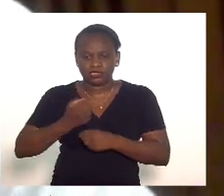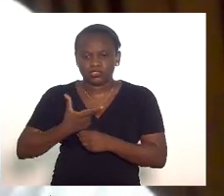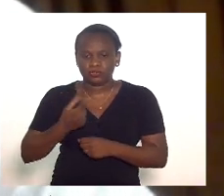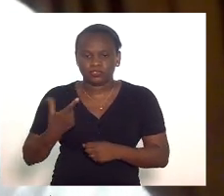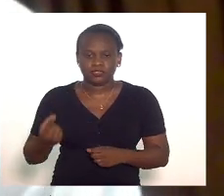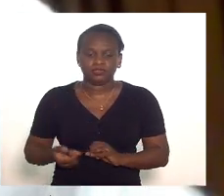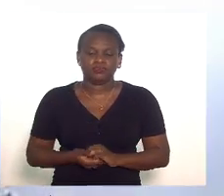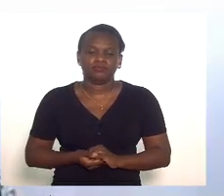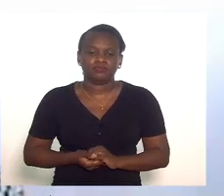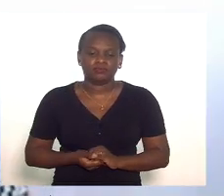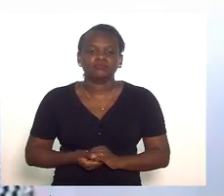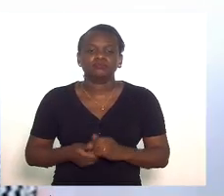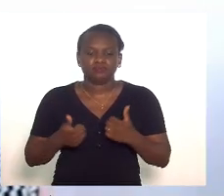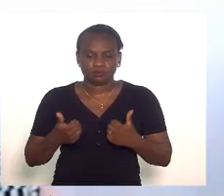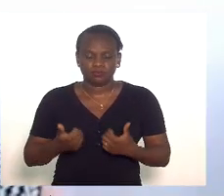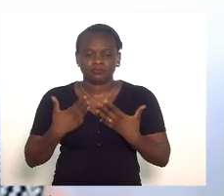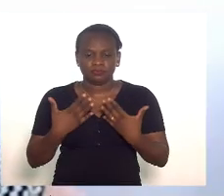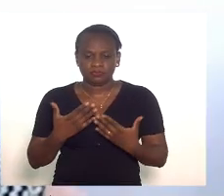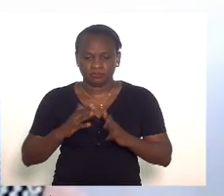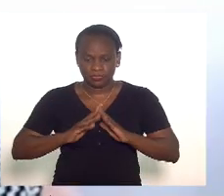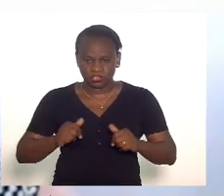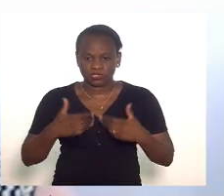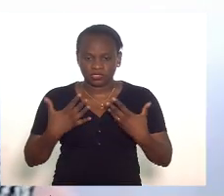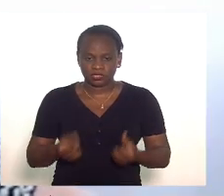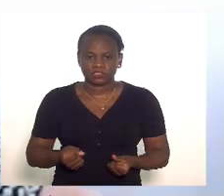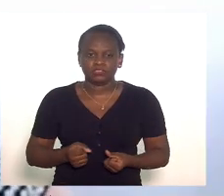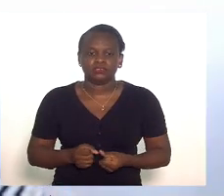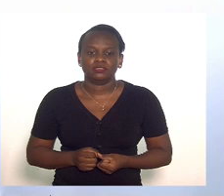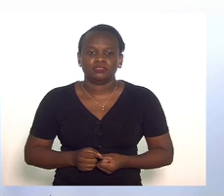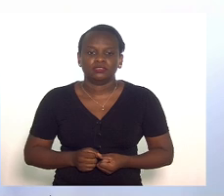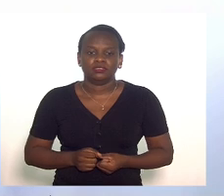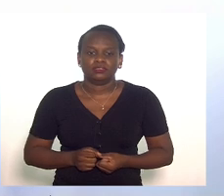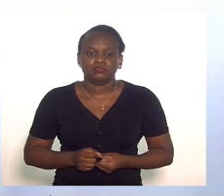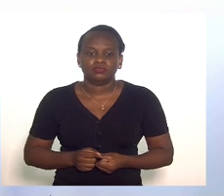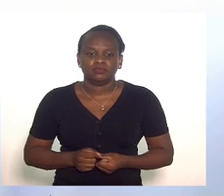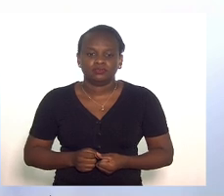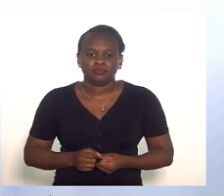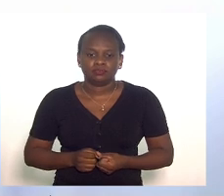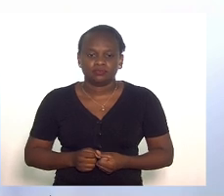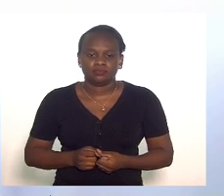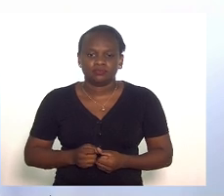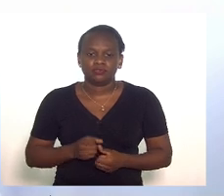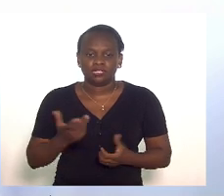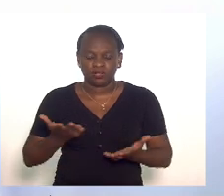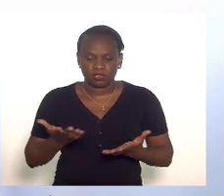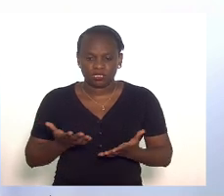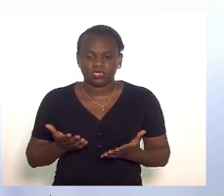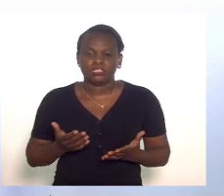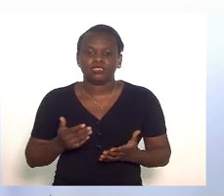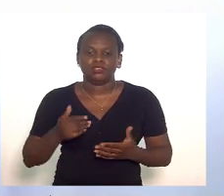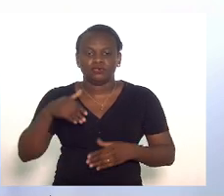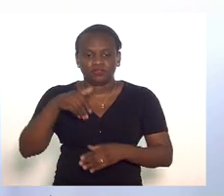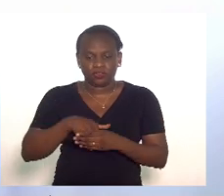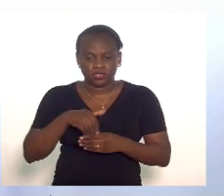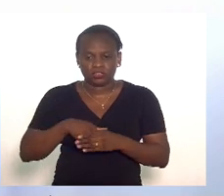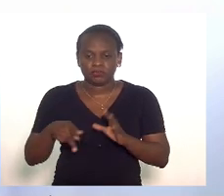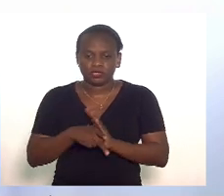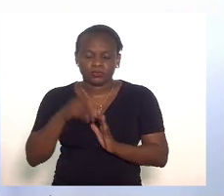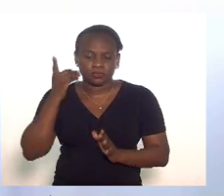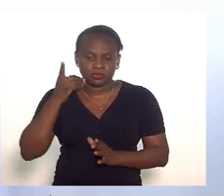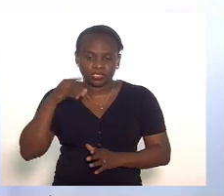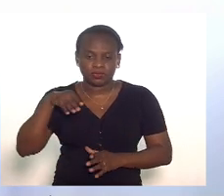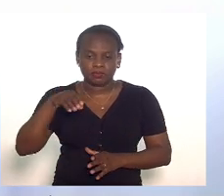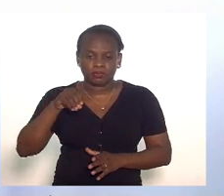em seguida a solicitação da CCJ em seguida agora manifestação da deputada